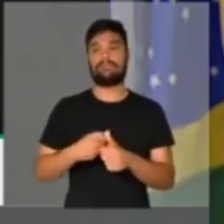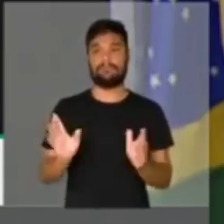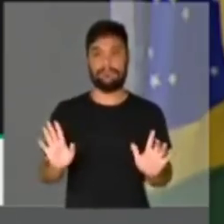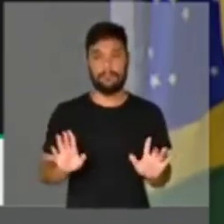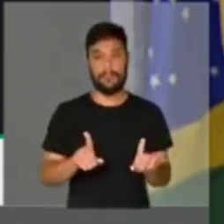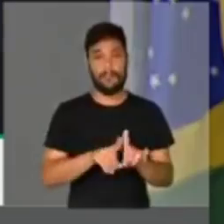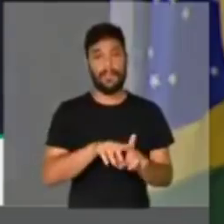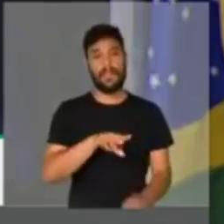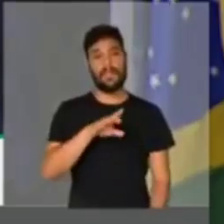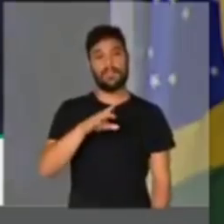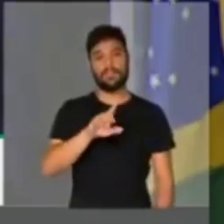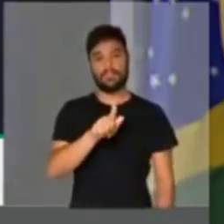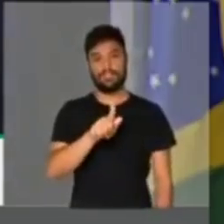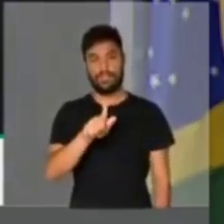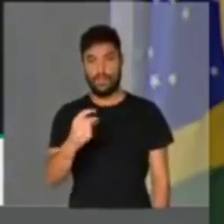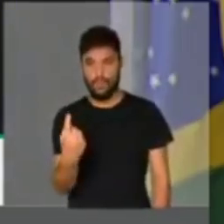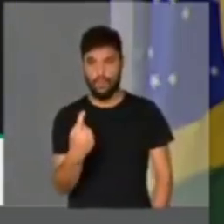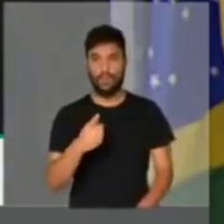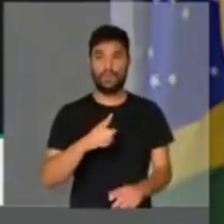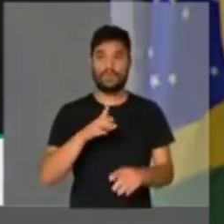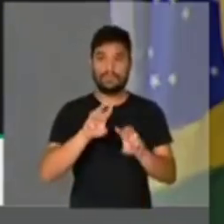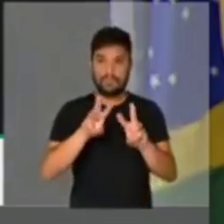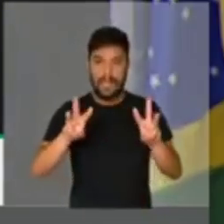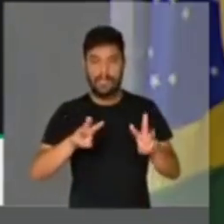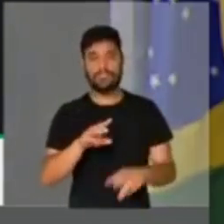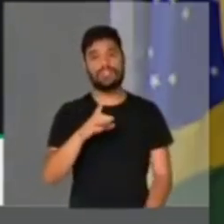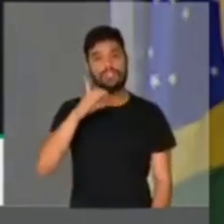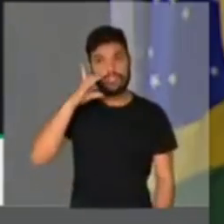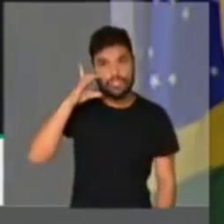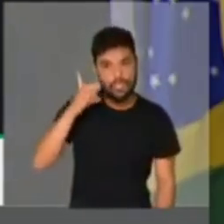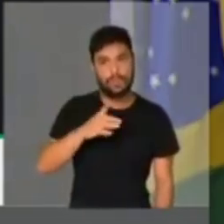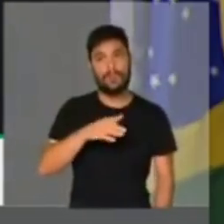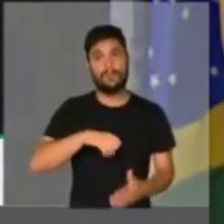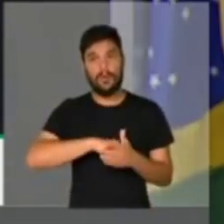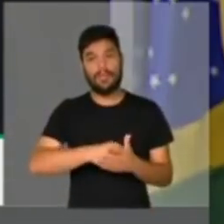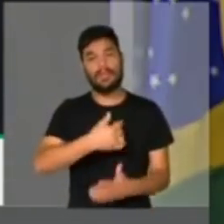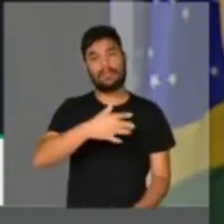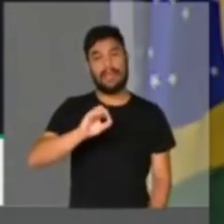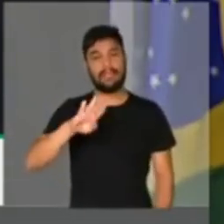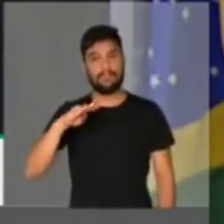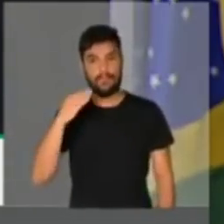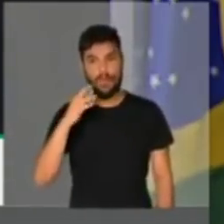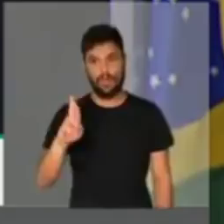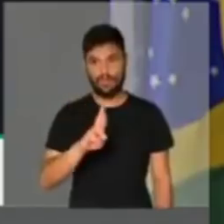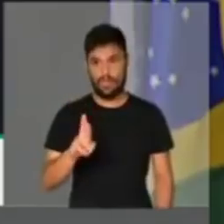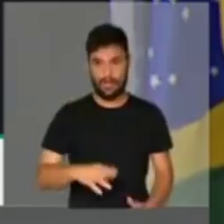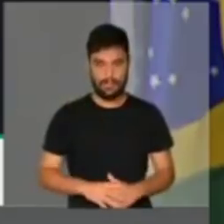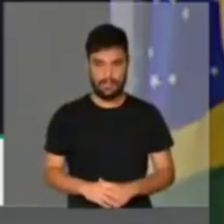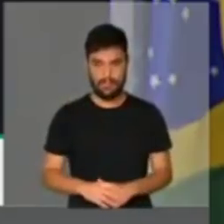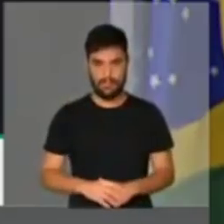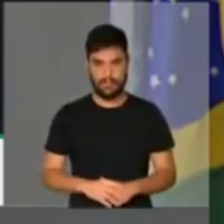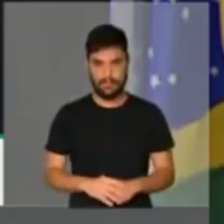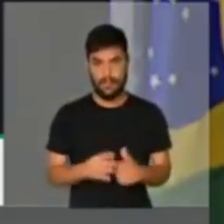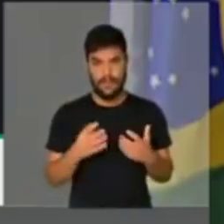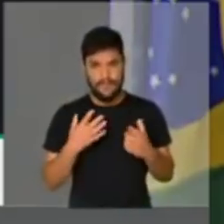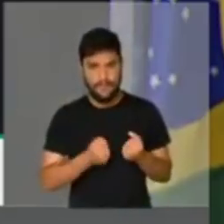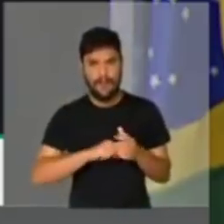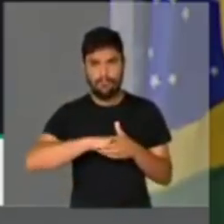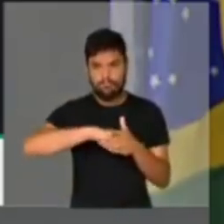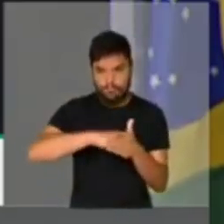G1, Dilma editará decreto para bloquear despesas de 10 bilhões de reais. Vamos fazer o